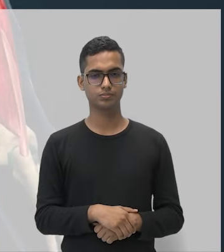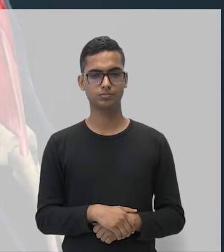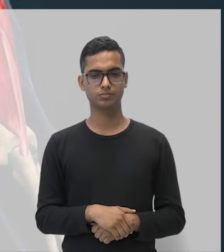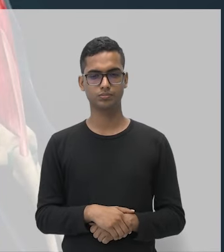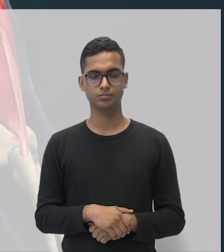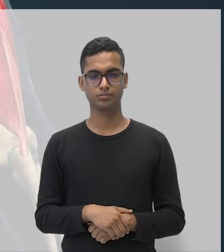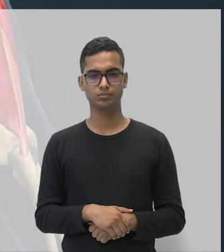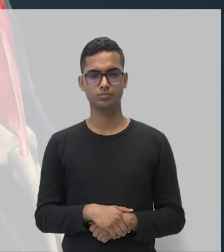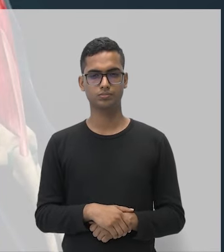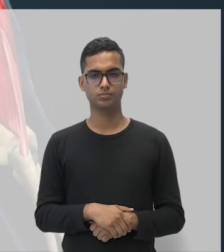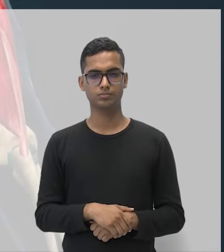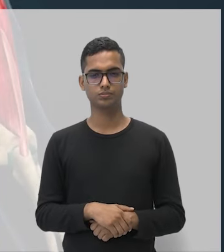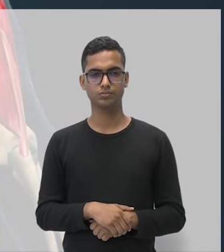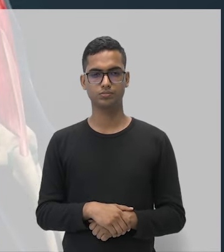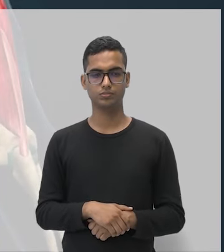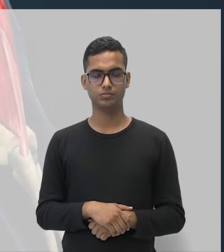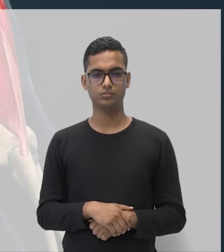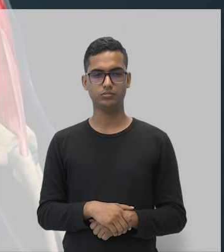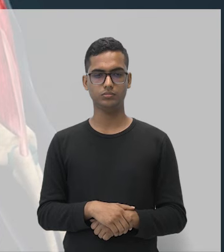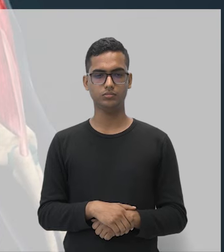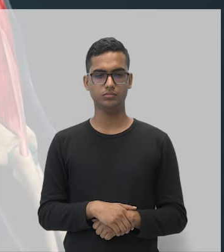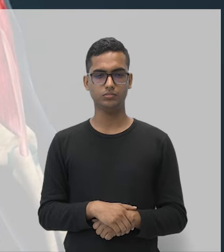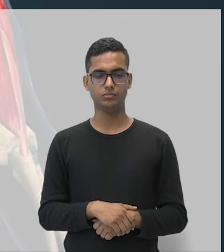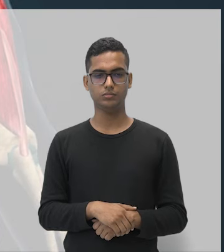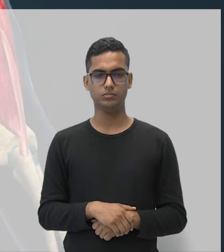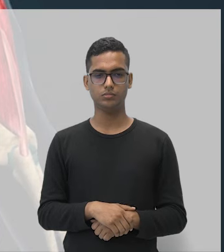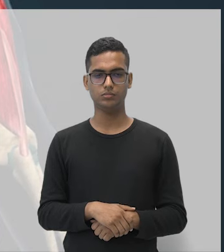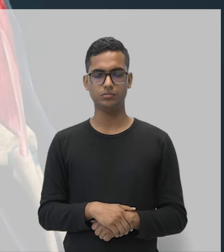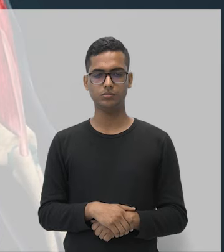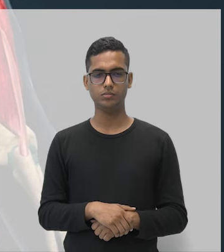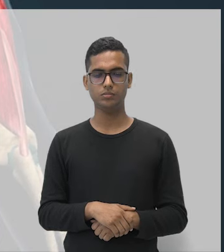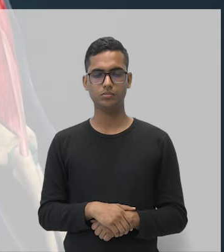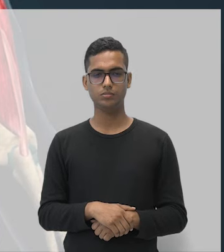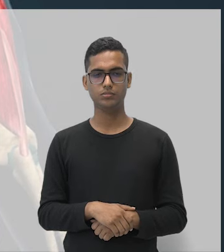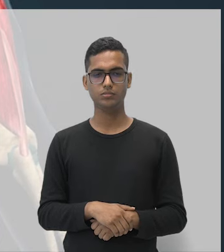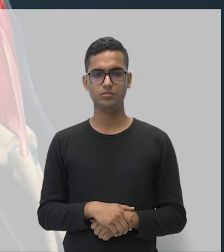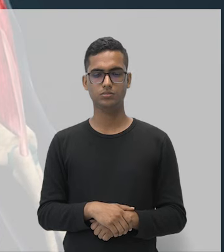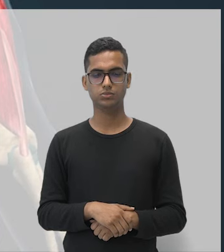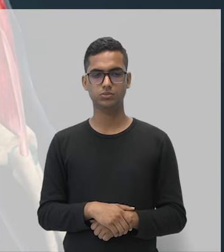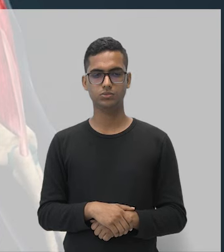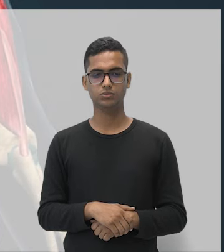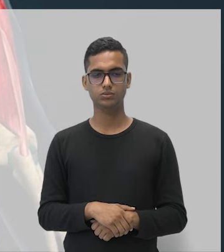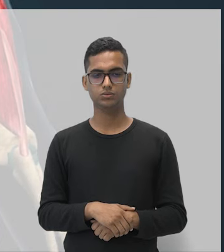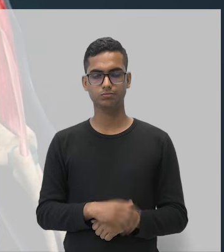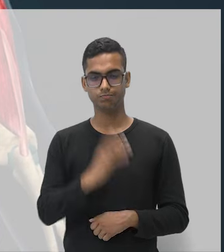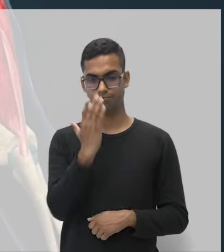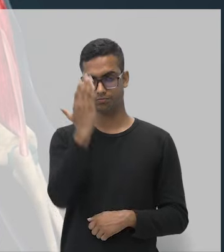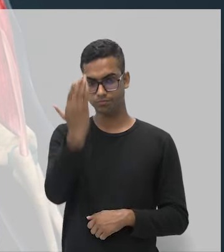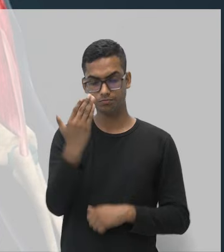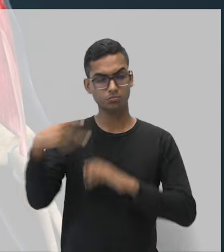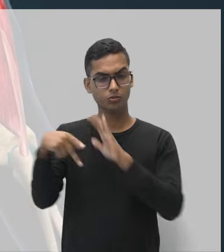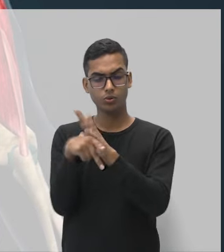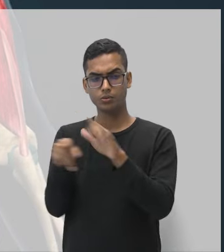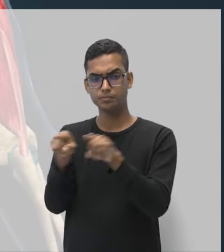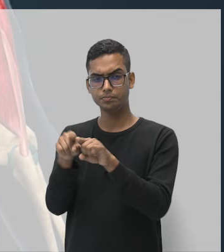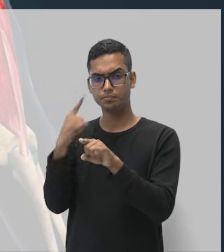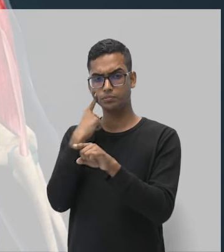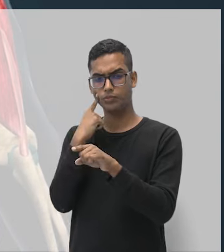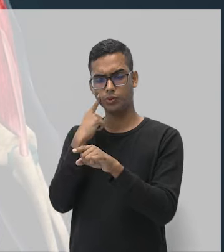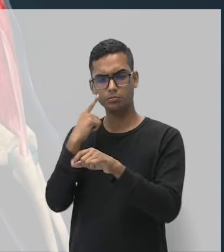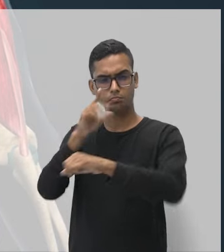deixa eu colocar aqui de frente, certo? O músculo estriado,